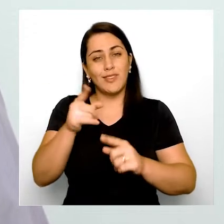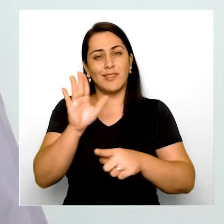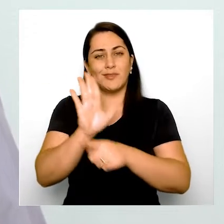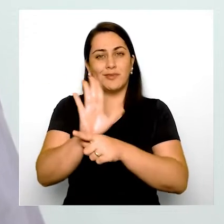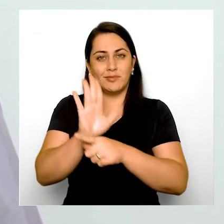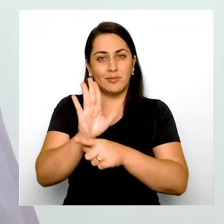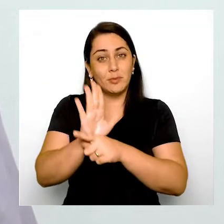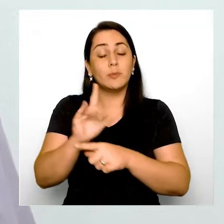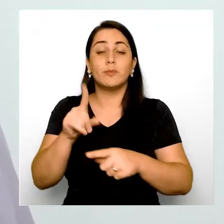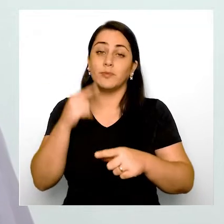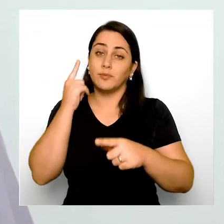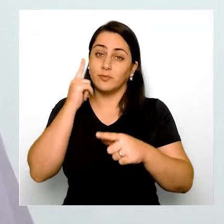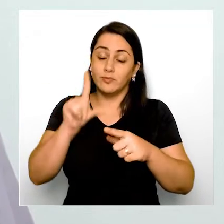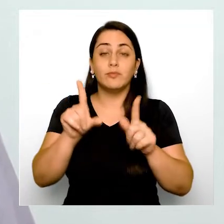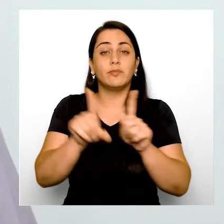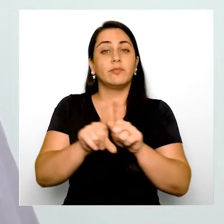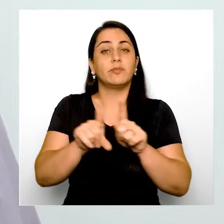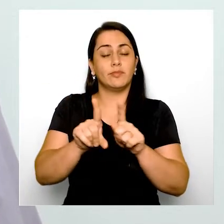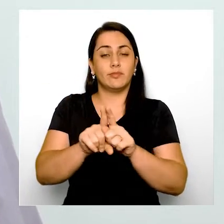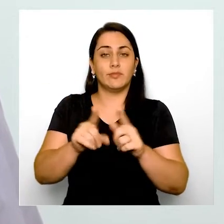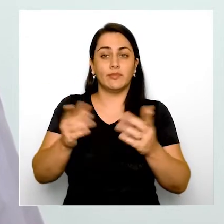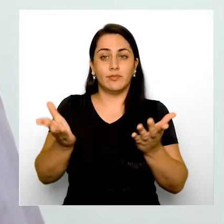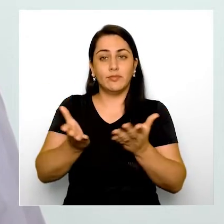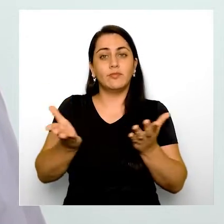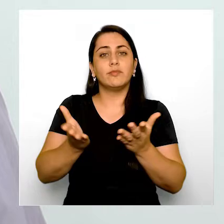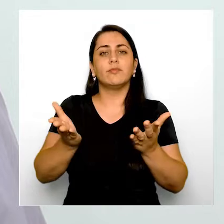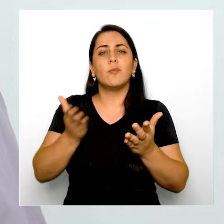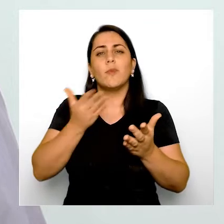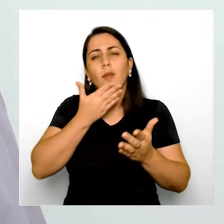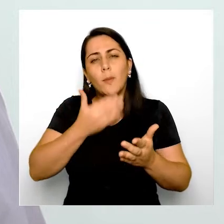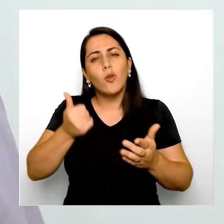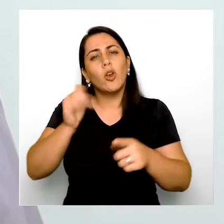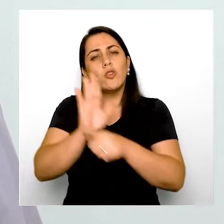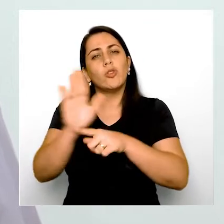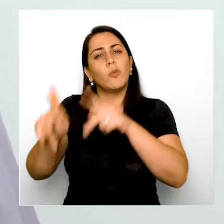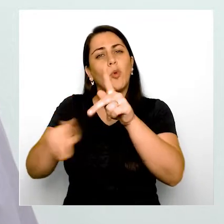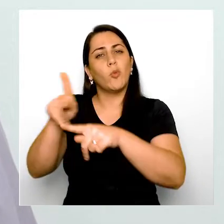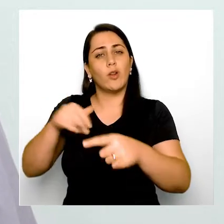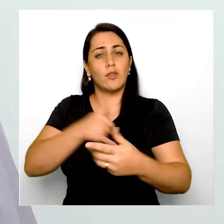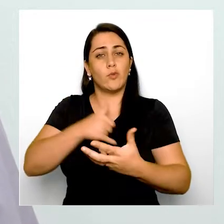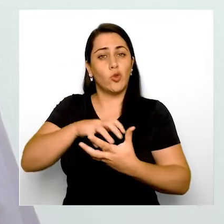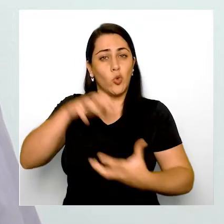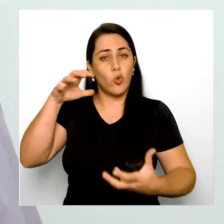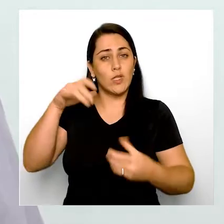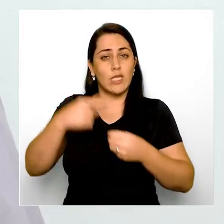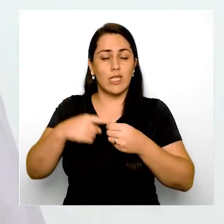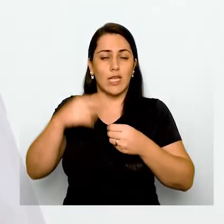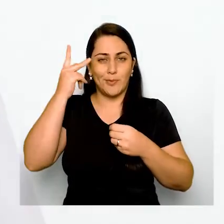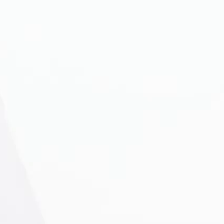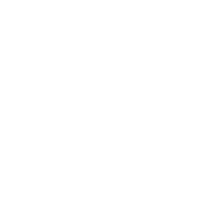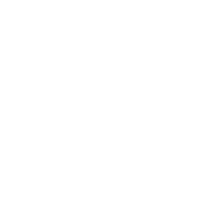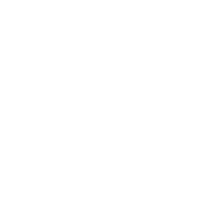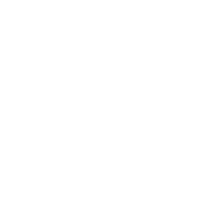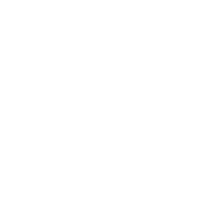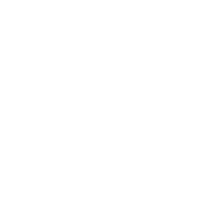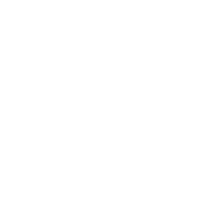contribuição para que a gente possa trazer melhorias à população idosa da cidade de São Paulo.